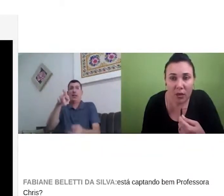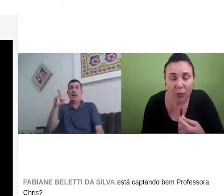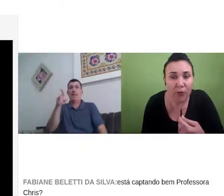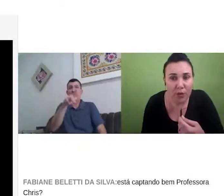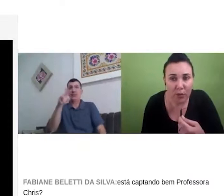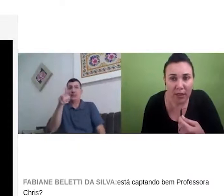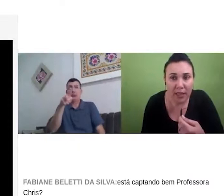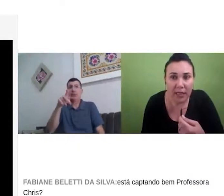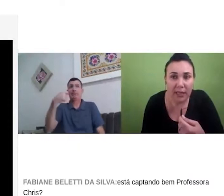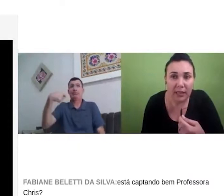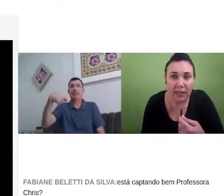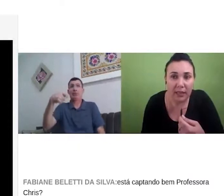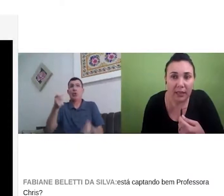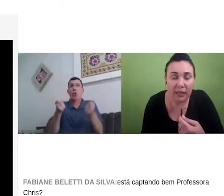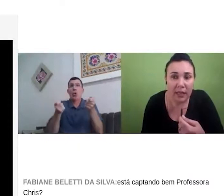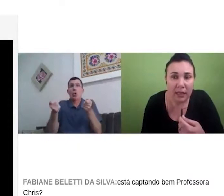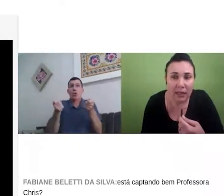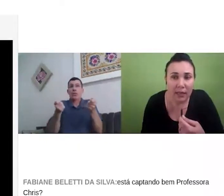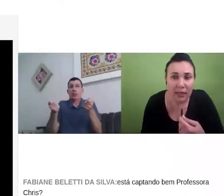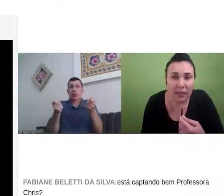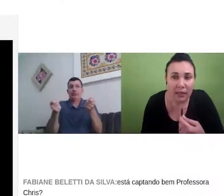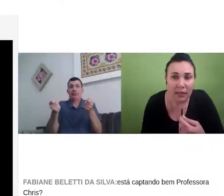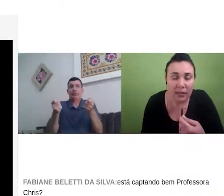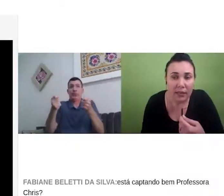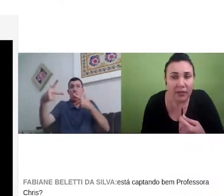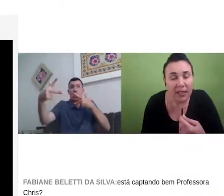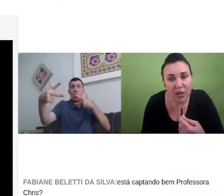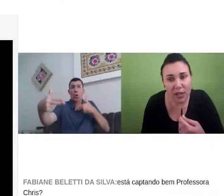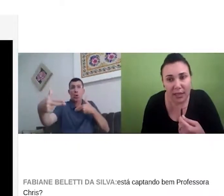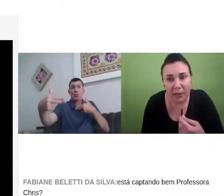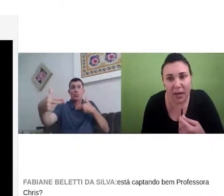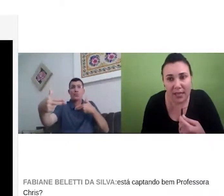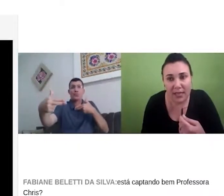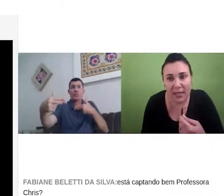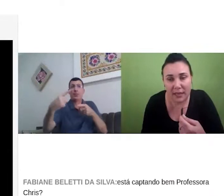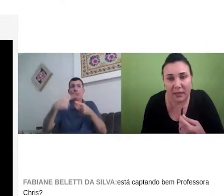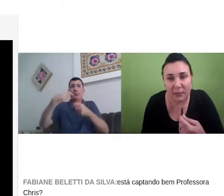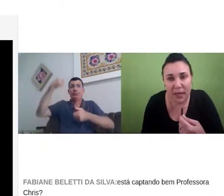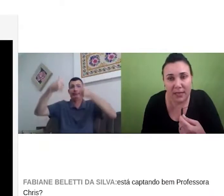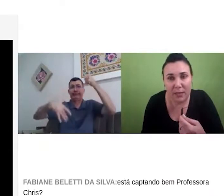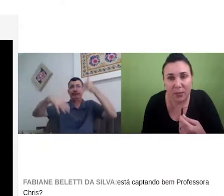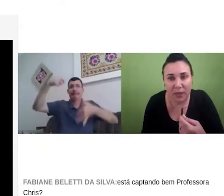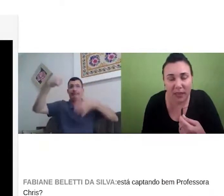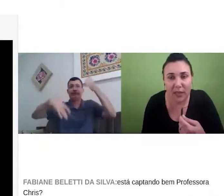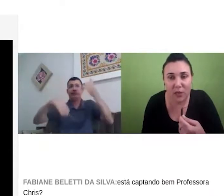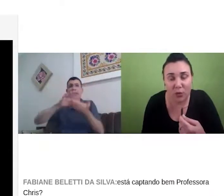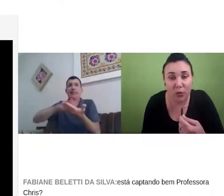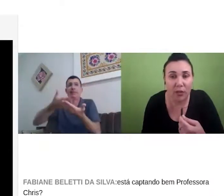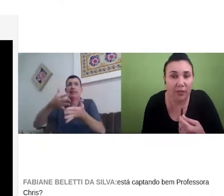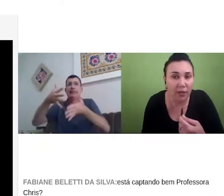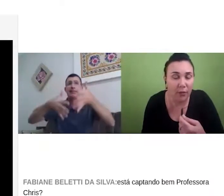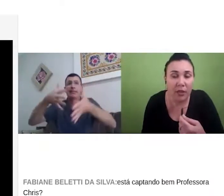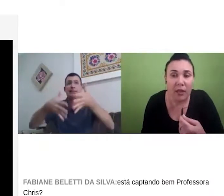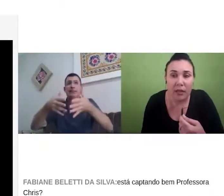O professor, na verdade, tem mais, parece, esse poder de